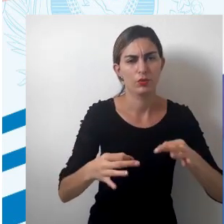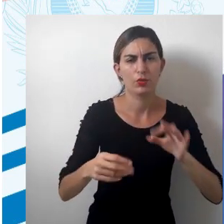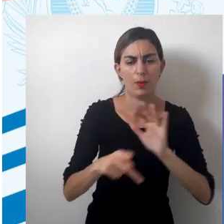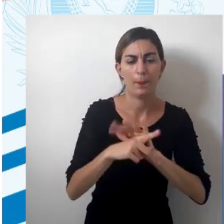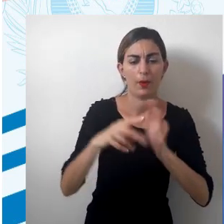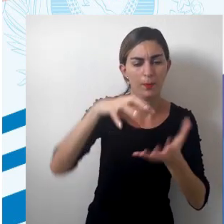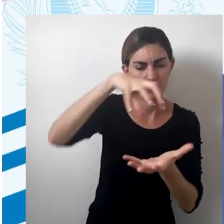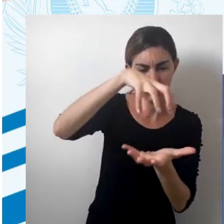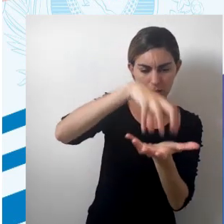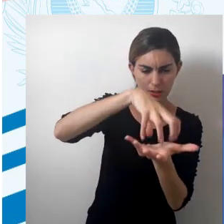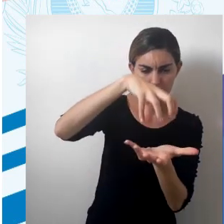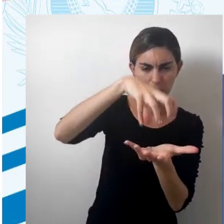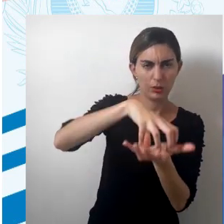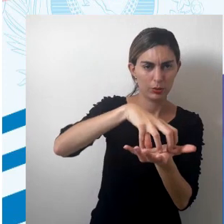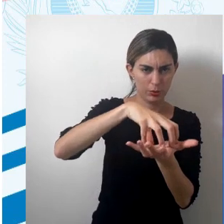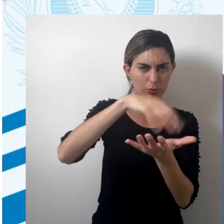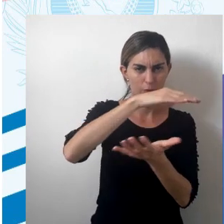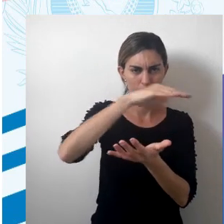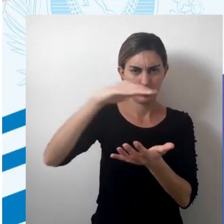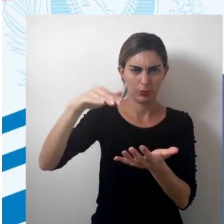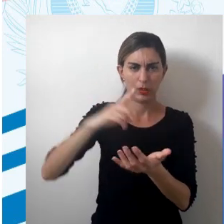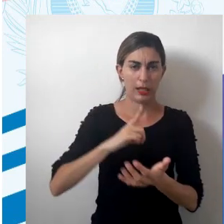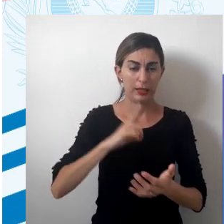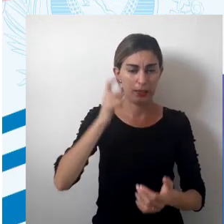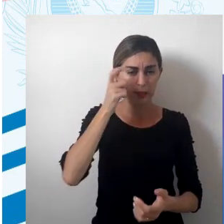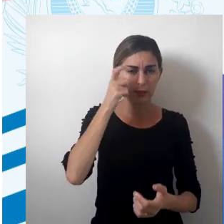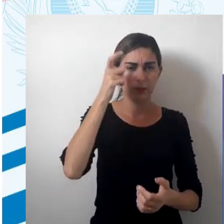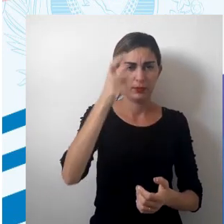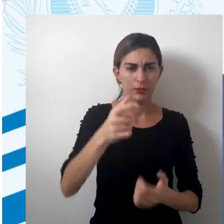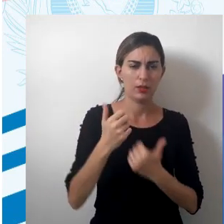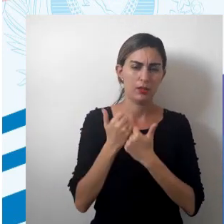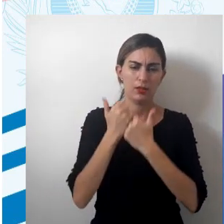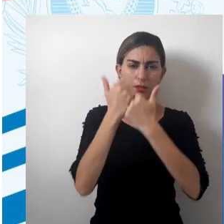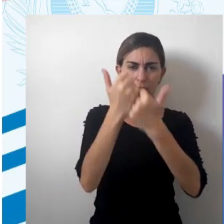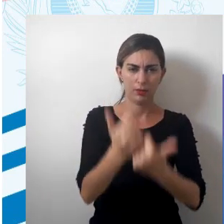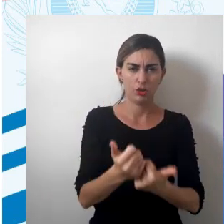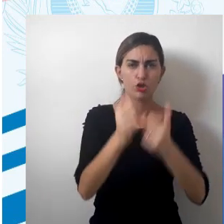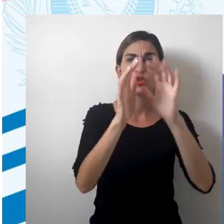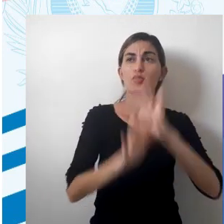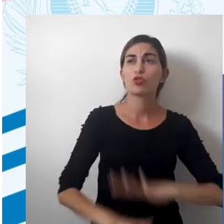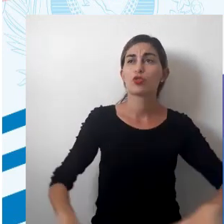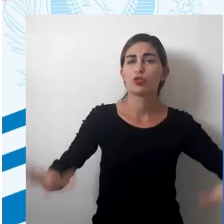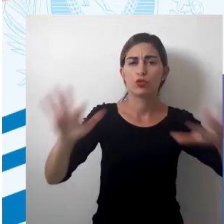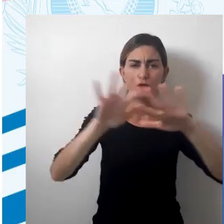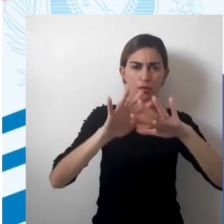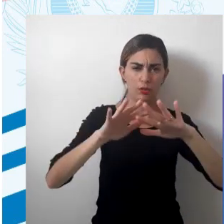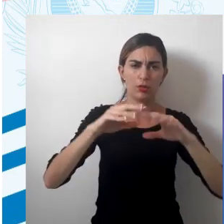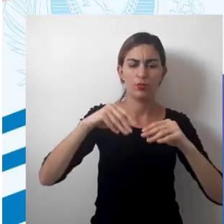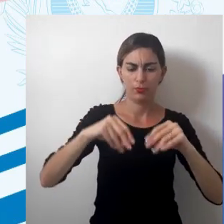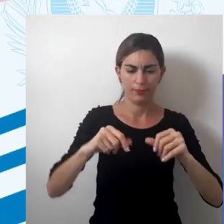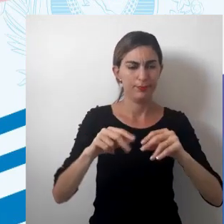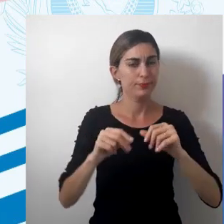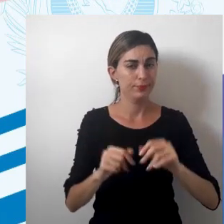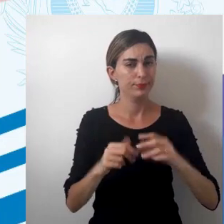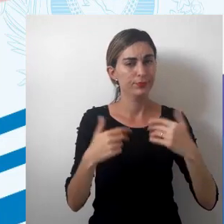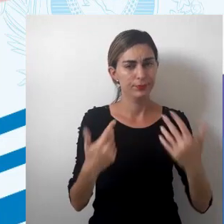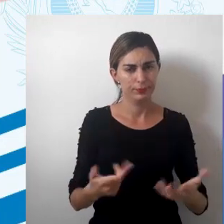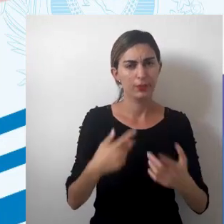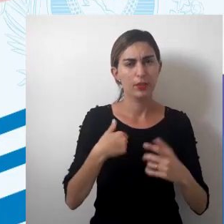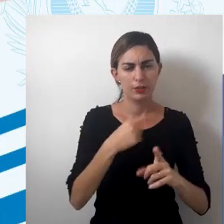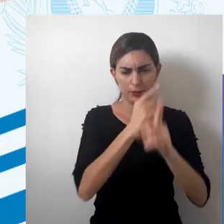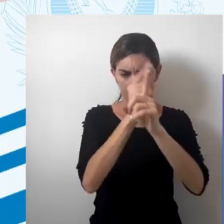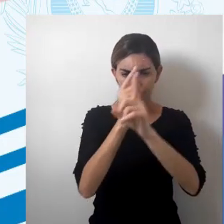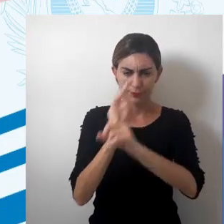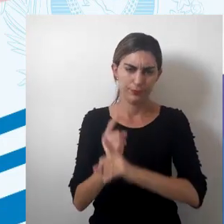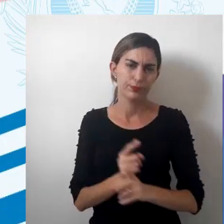parte central desse cilindro, não é? Então, ela tem uma intencionalidade de representação mais geral da superfície terrestre. E aí, a gente